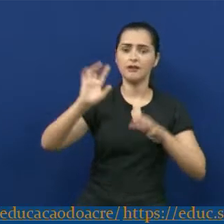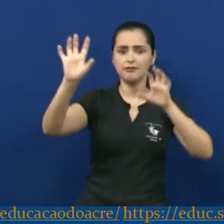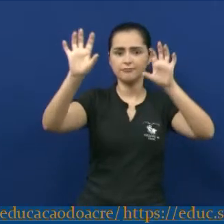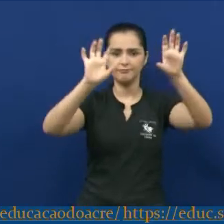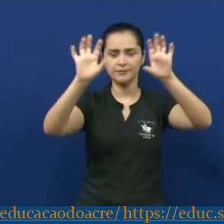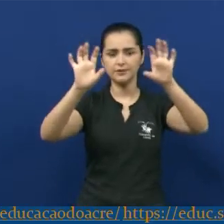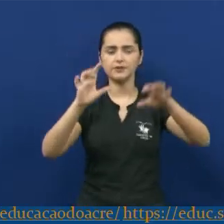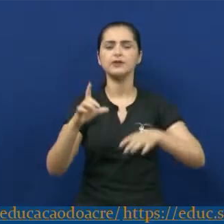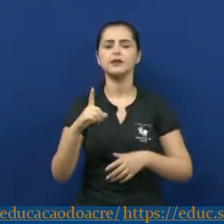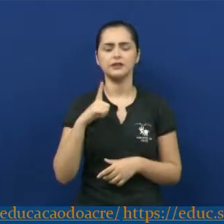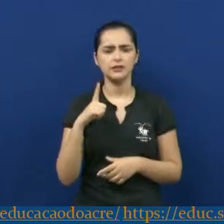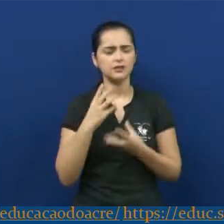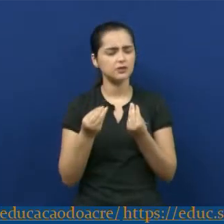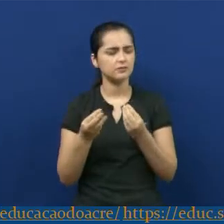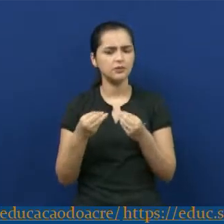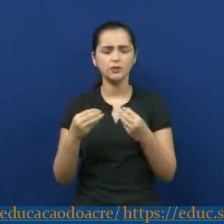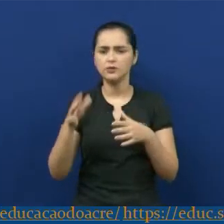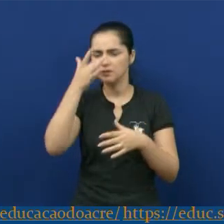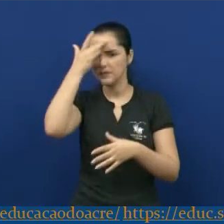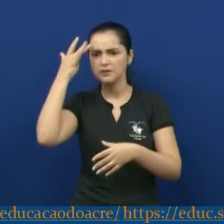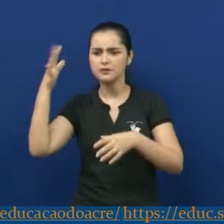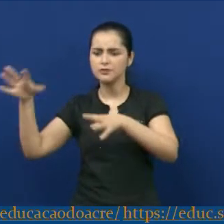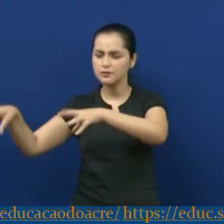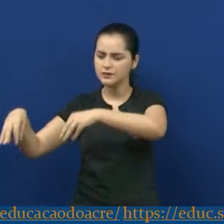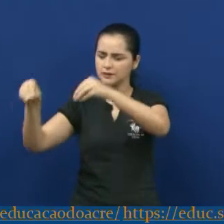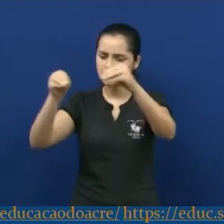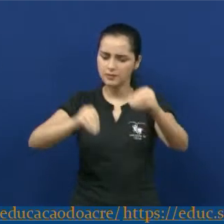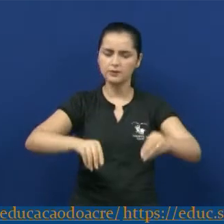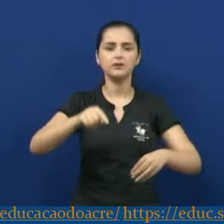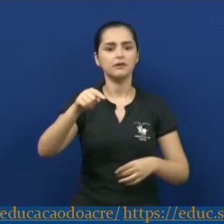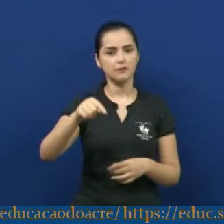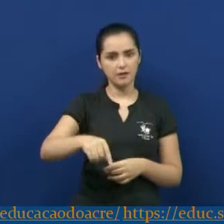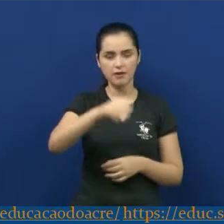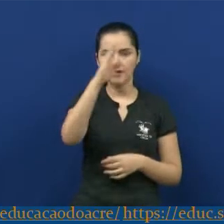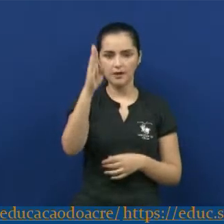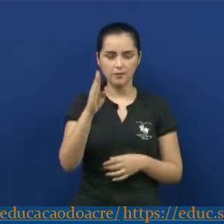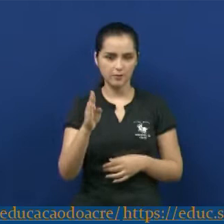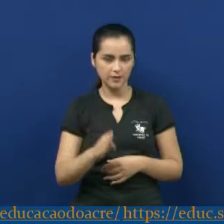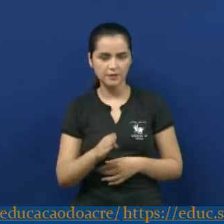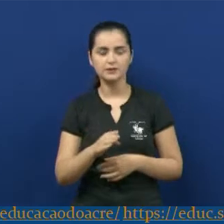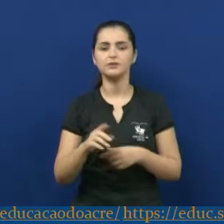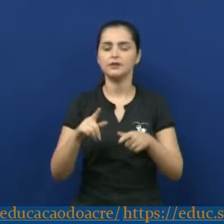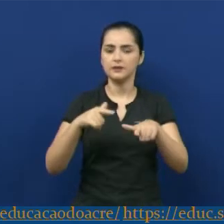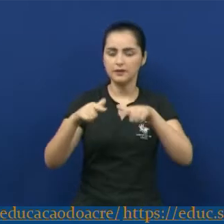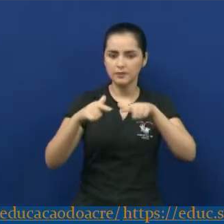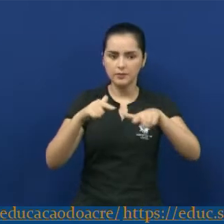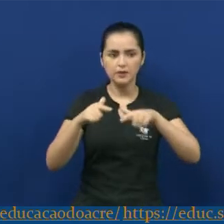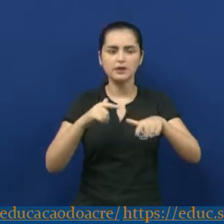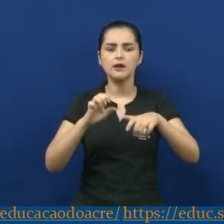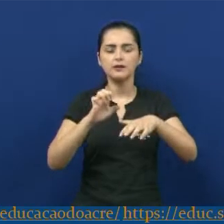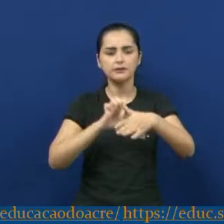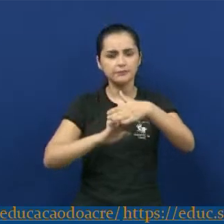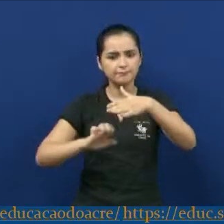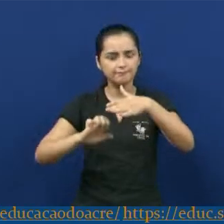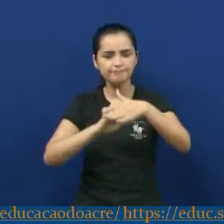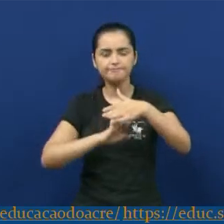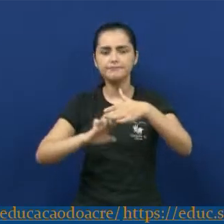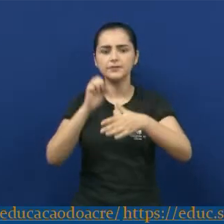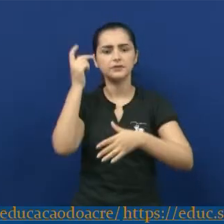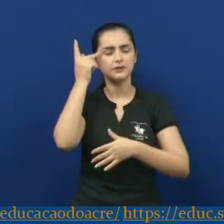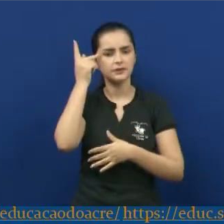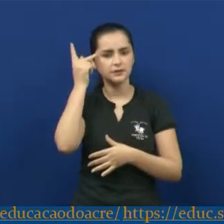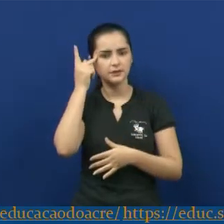imigrante do Japão e da Itália, lavouras de café ou indústria de São Paulo. A marginalização dos ex